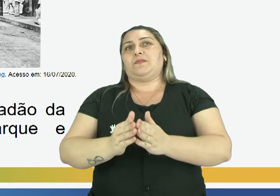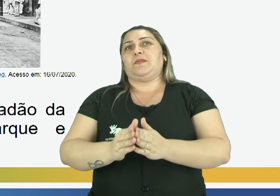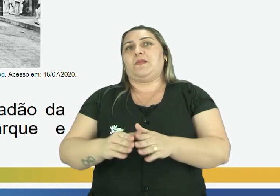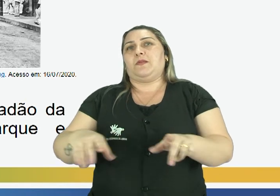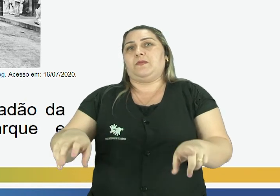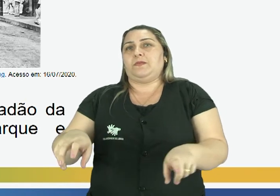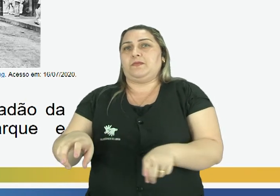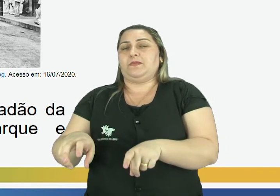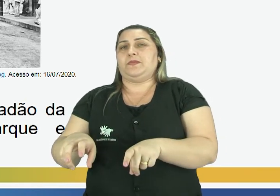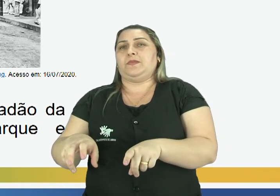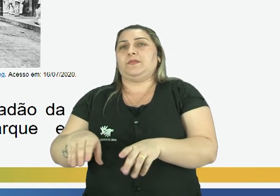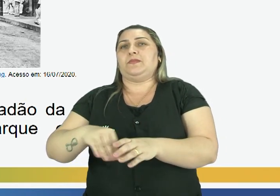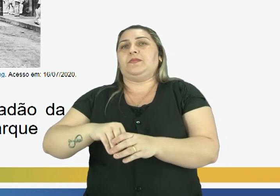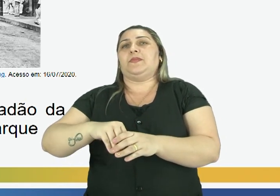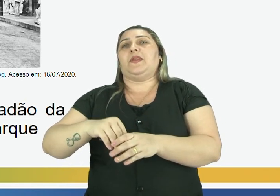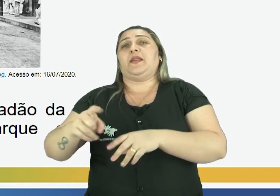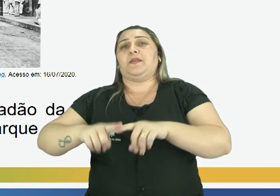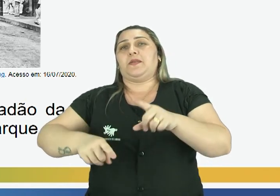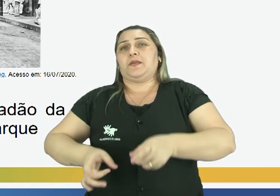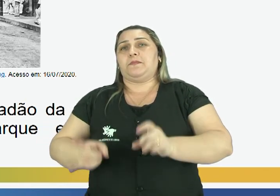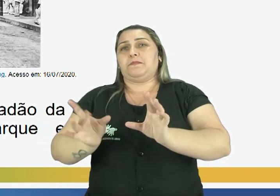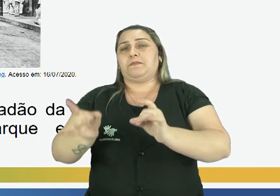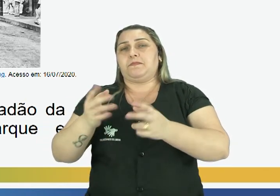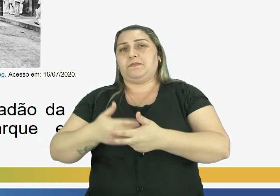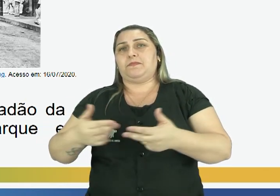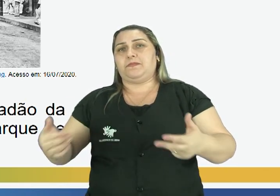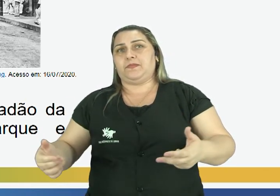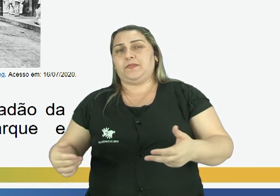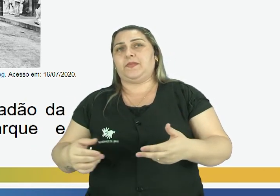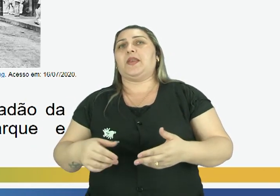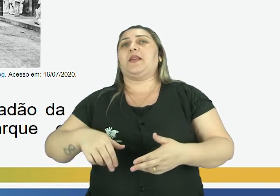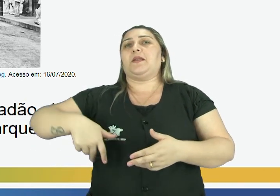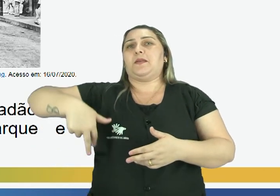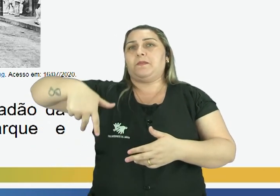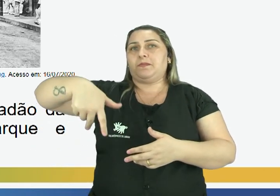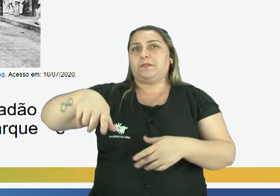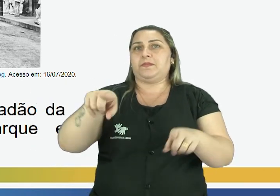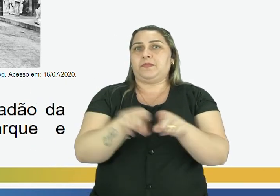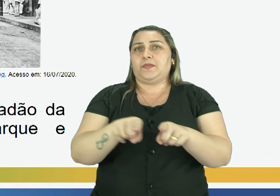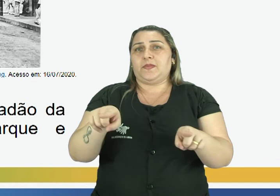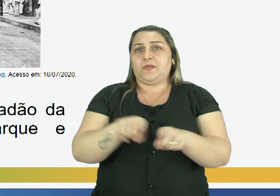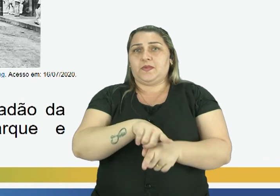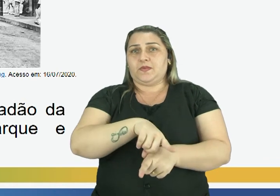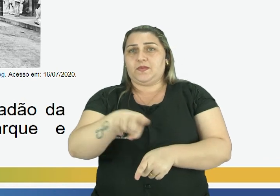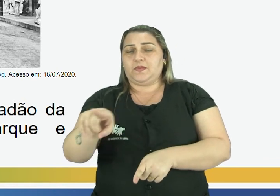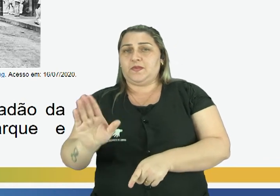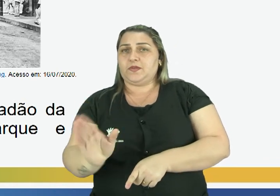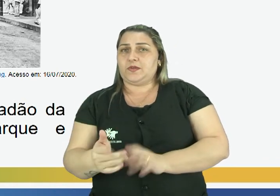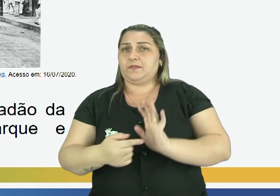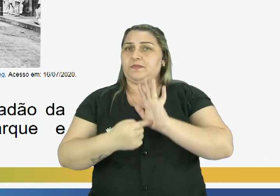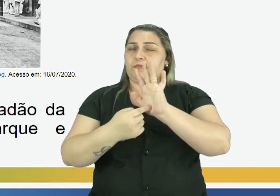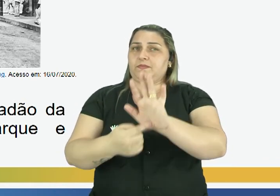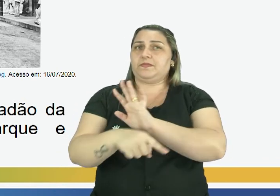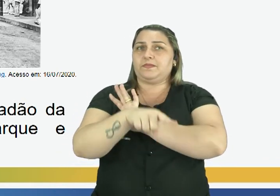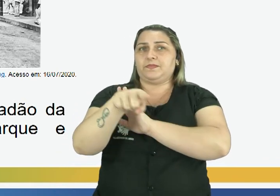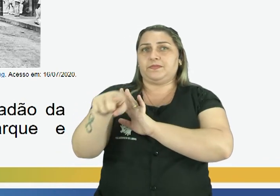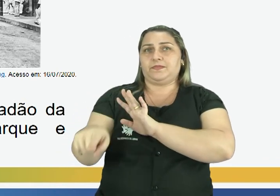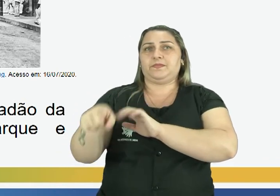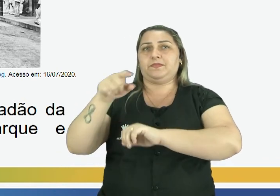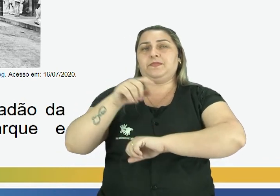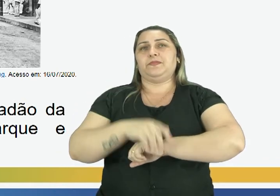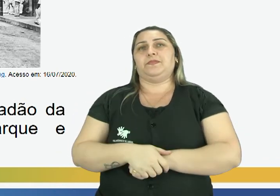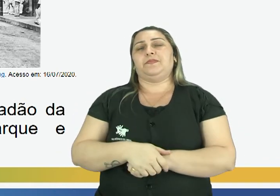embarque e desembarque de carga e passageiro. Vocês sabem, né? Eu mostrei a vocês que,